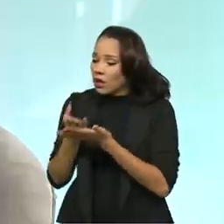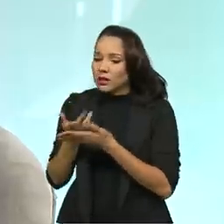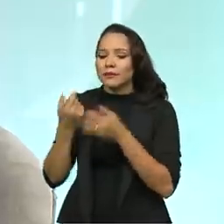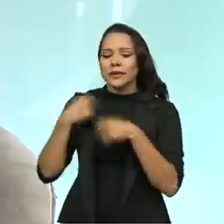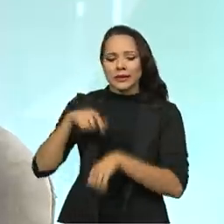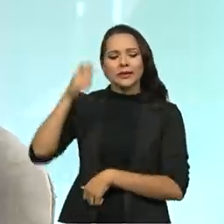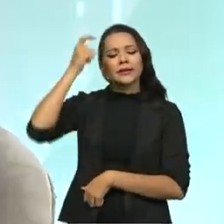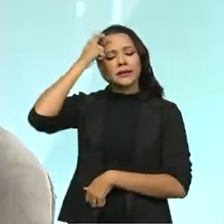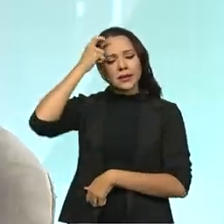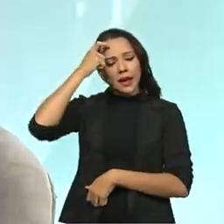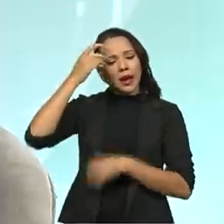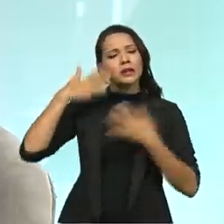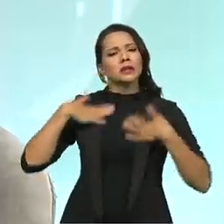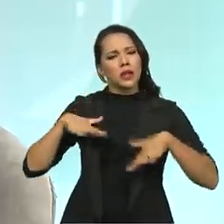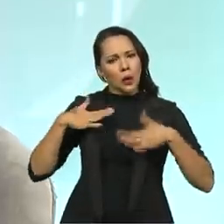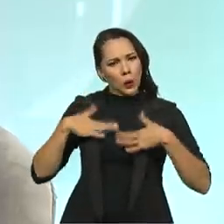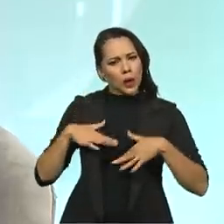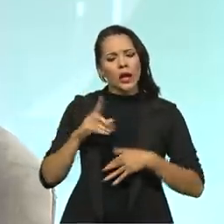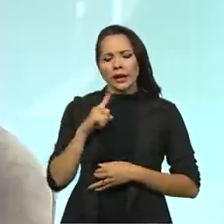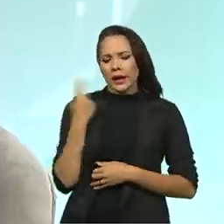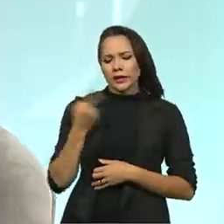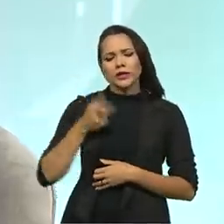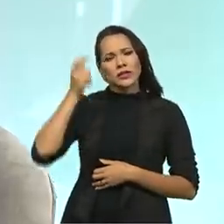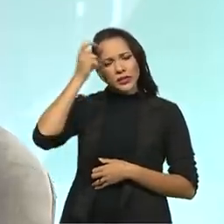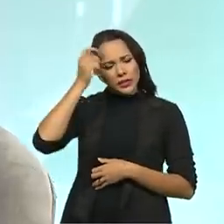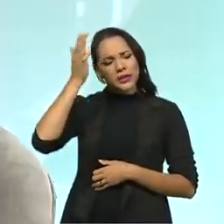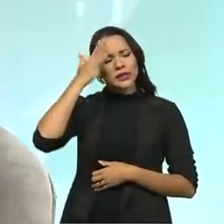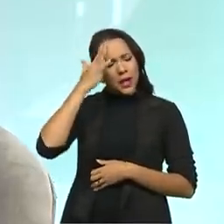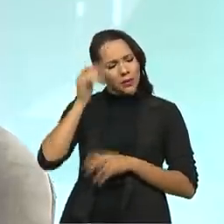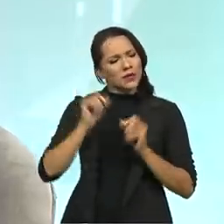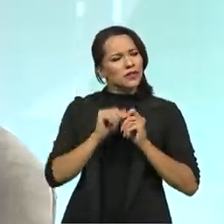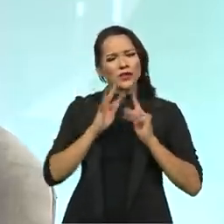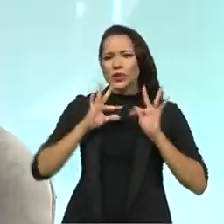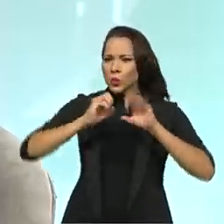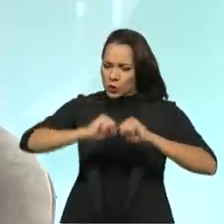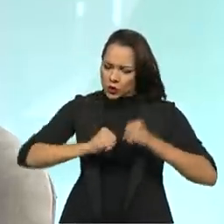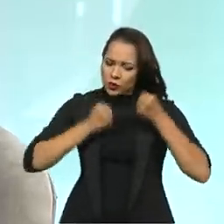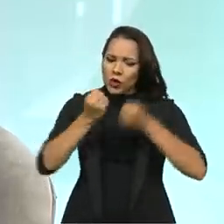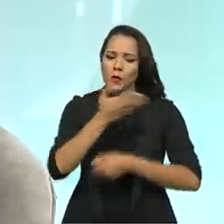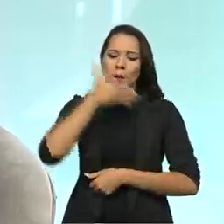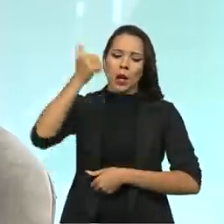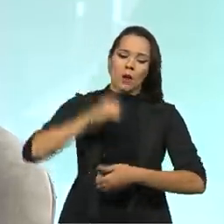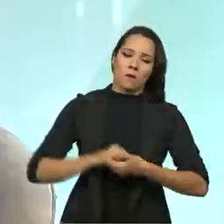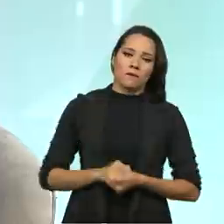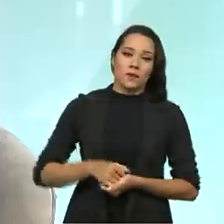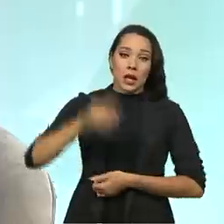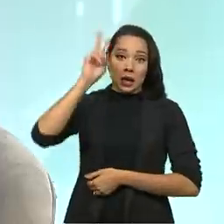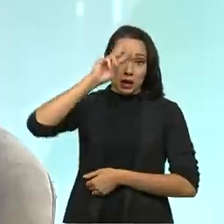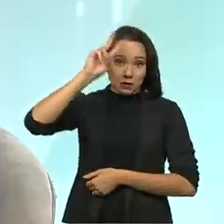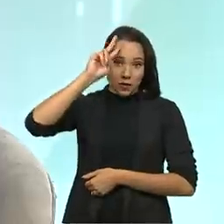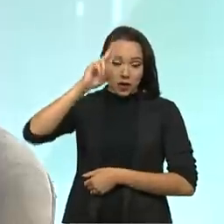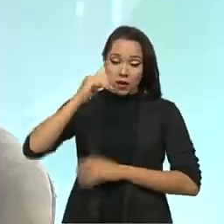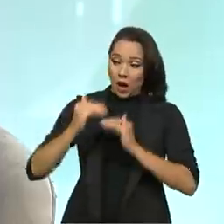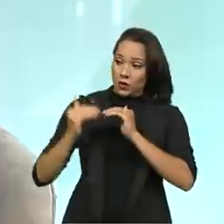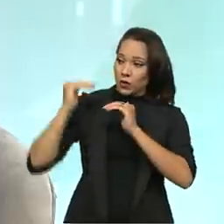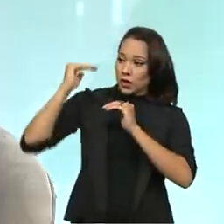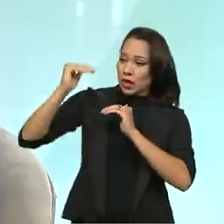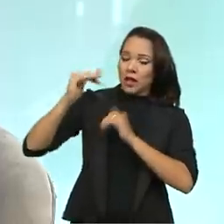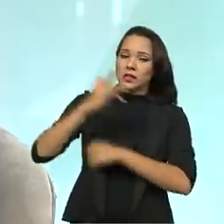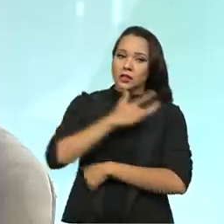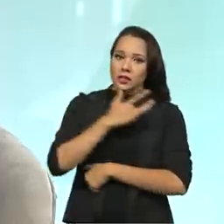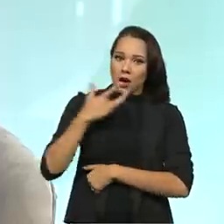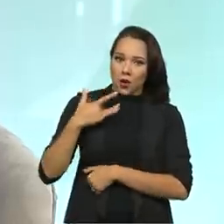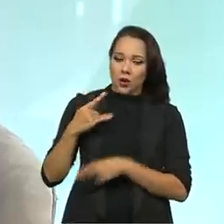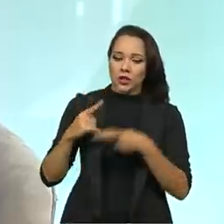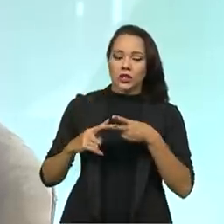consciência tranquila de que a gente tem feito tudo para melhorar, né? Tudo para acertar. Lembrando que no caso, a autoridade sanitária